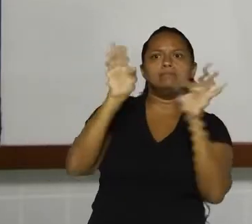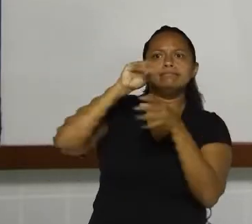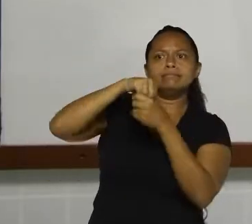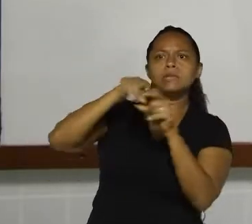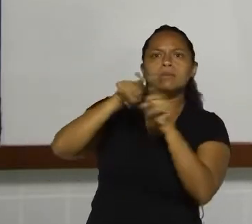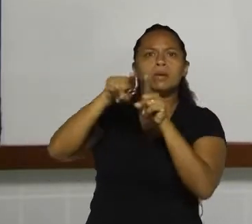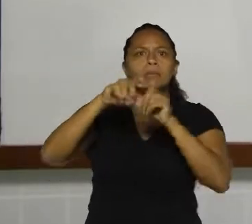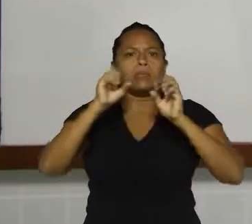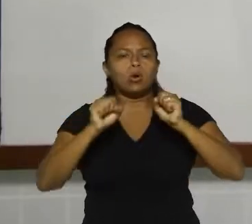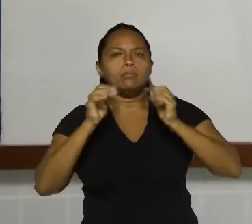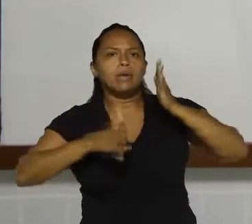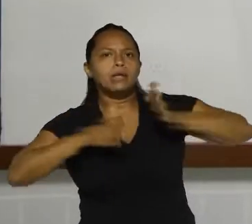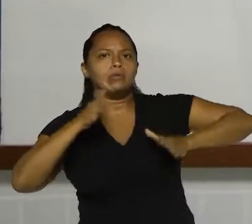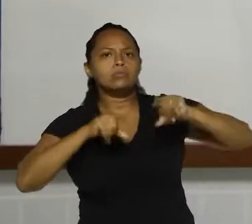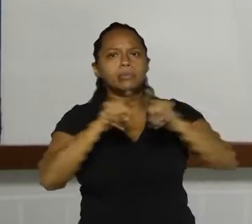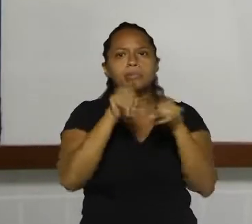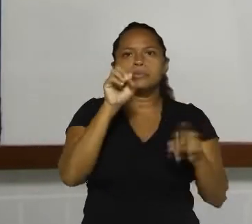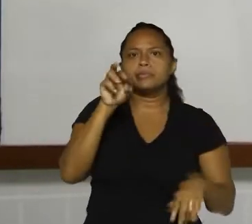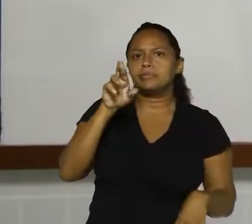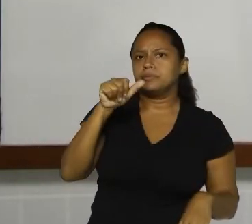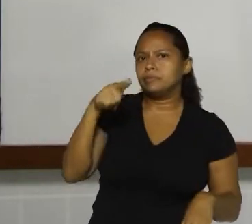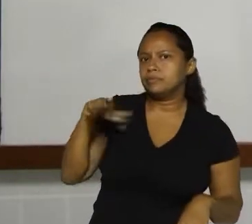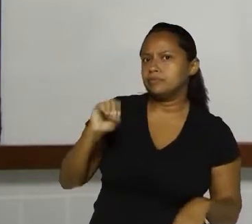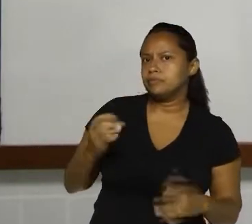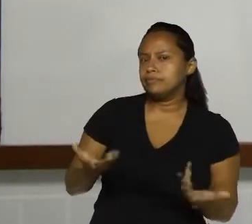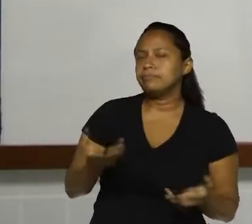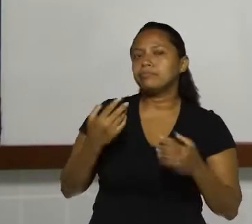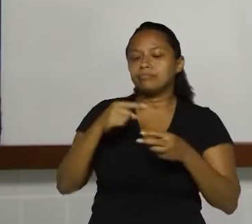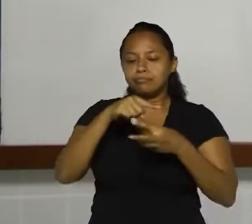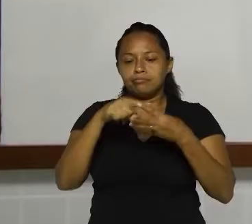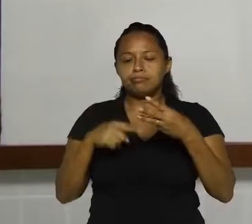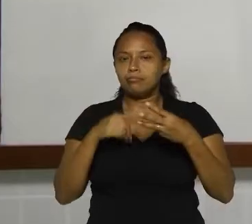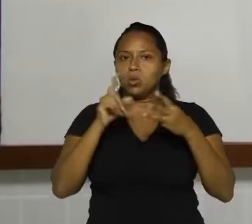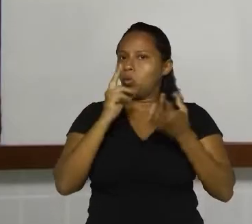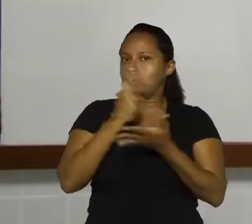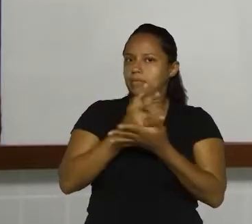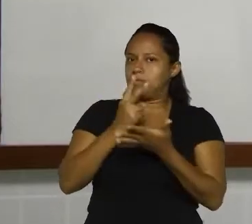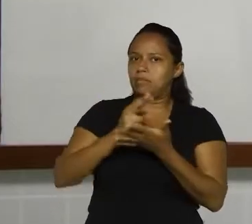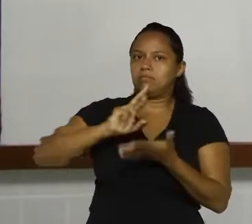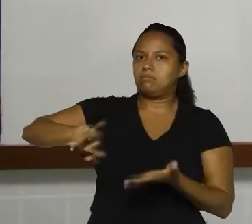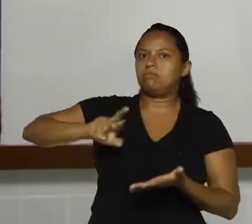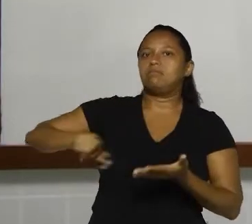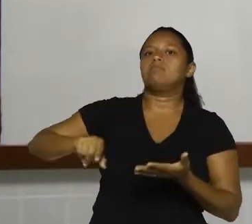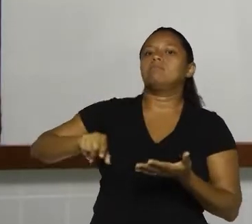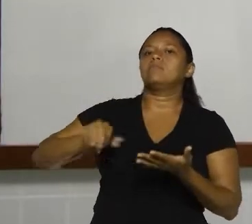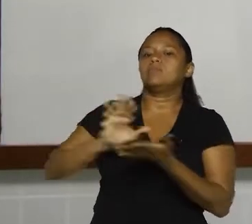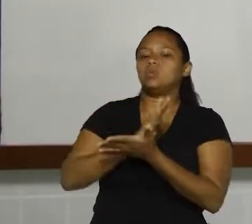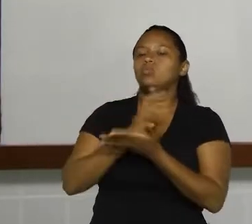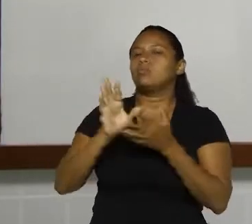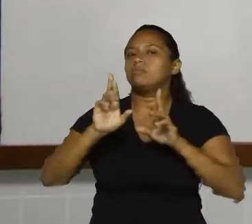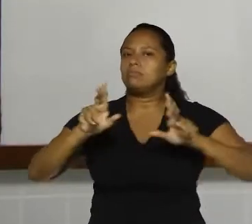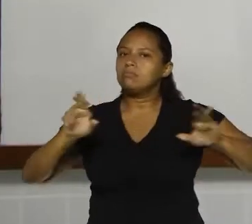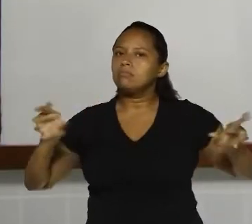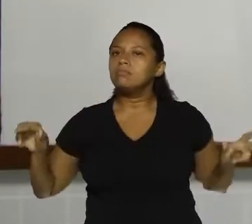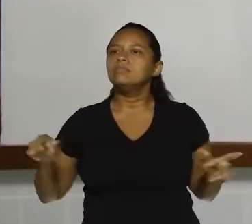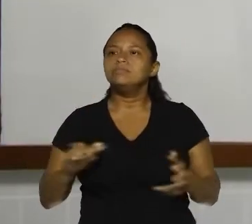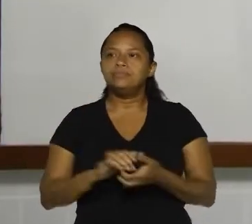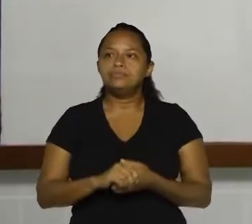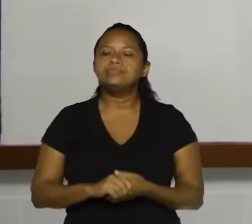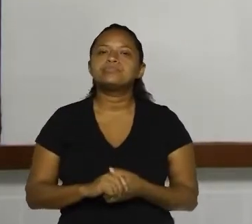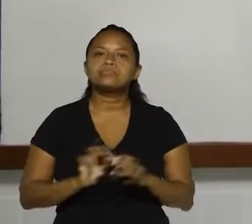oração, quanto período. Só que a definição dos três não é a mesma, certo? Há algumas pequenas diferenças.